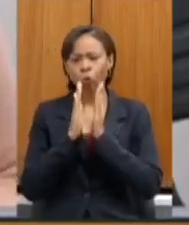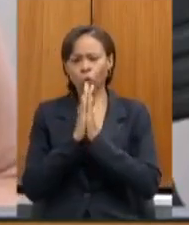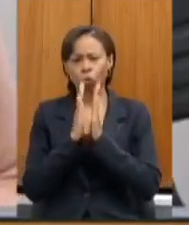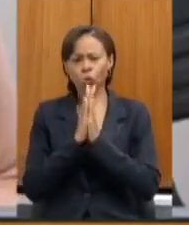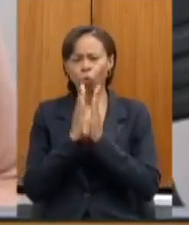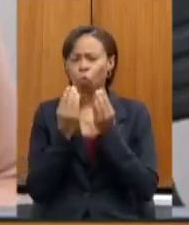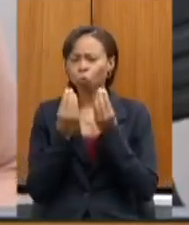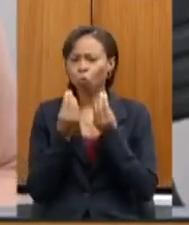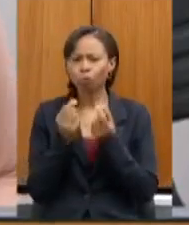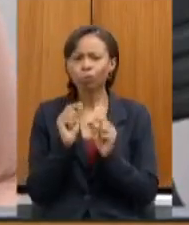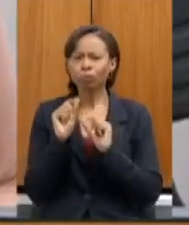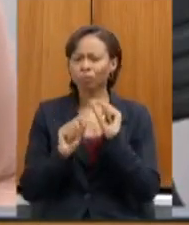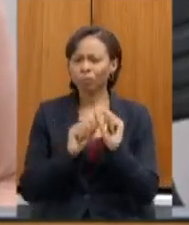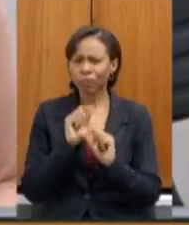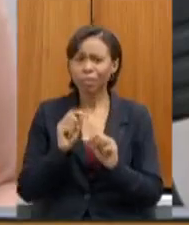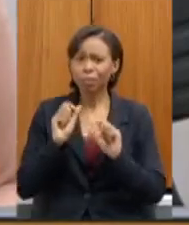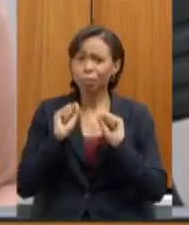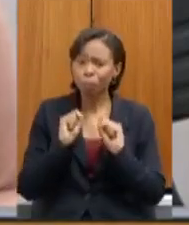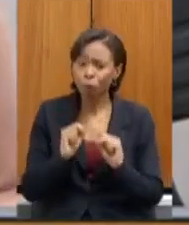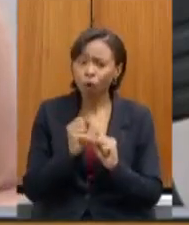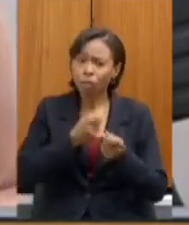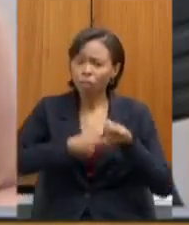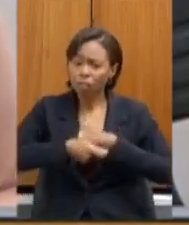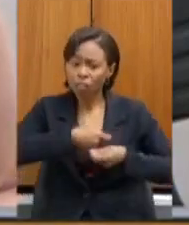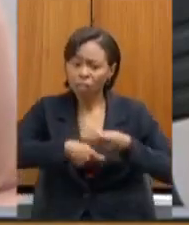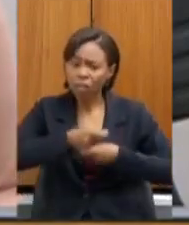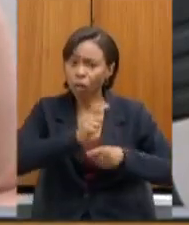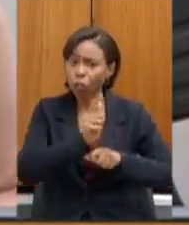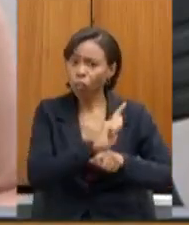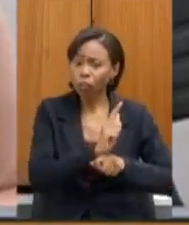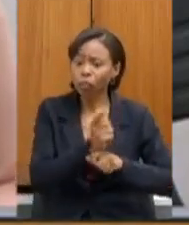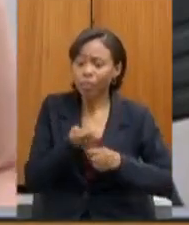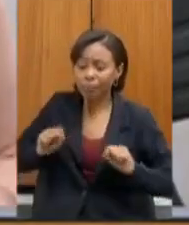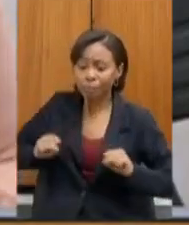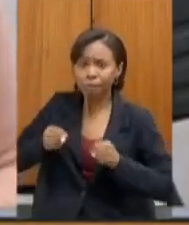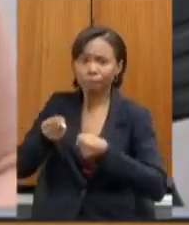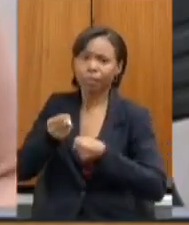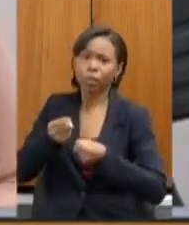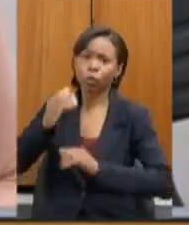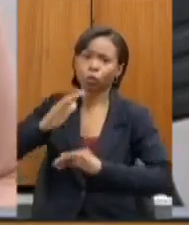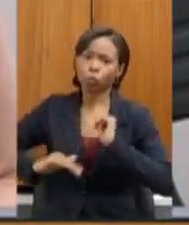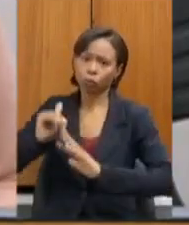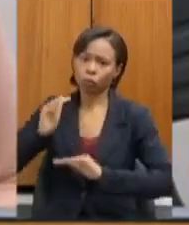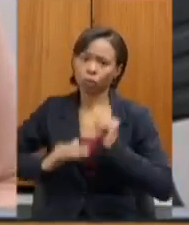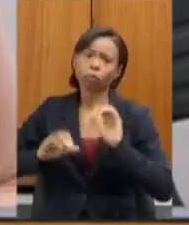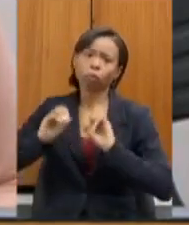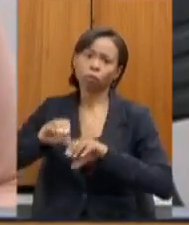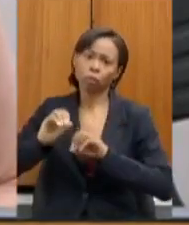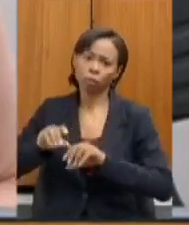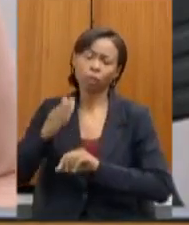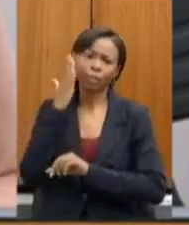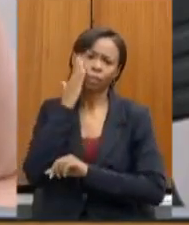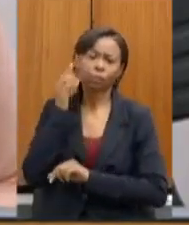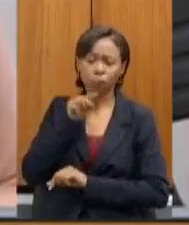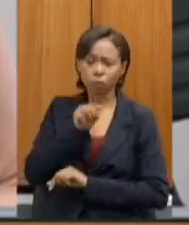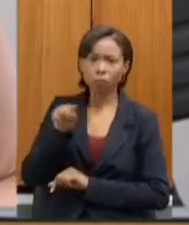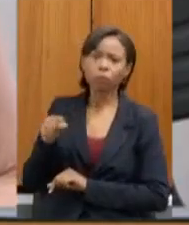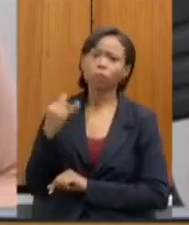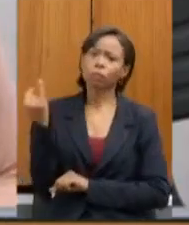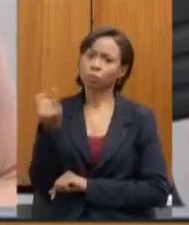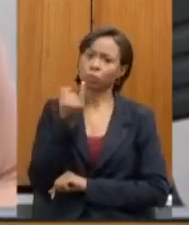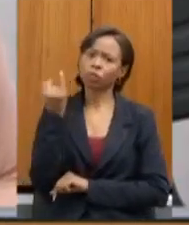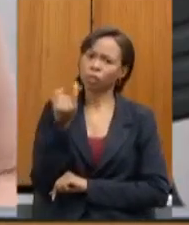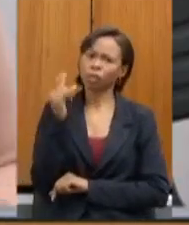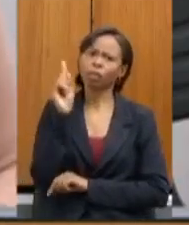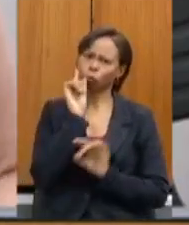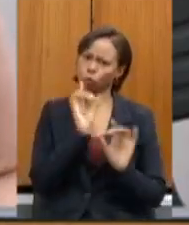pessoas na gestão que defendam os profissionais da educação que compreendam a sua importância que compreendam o seu